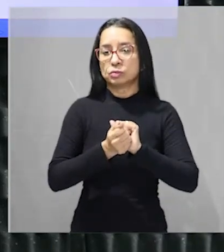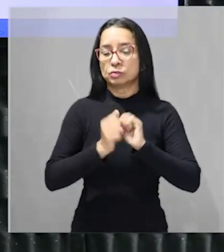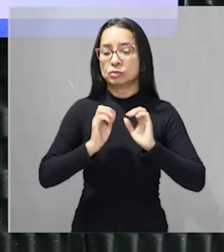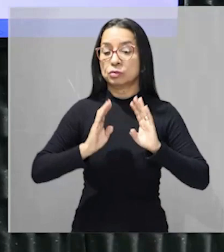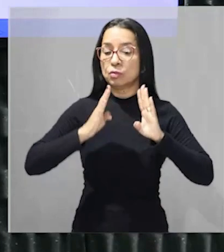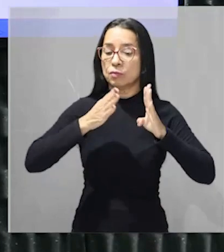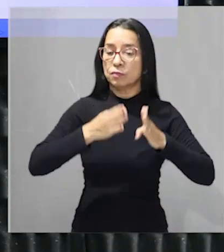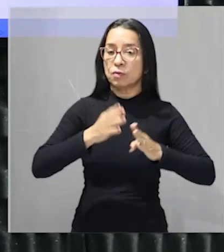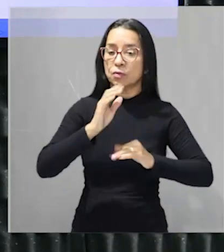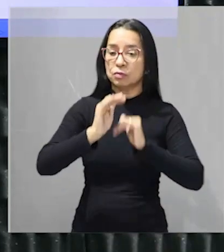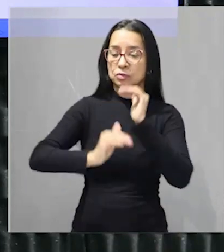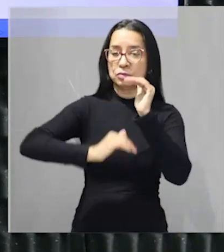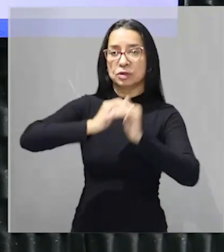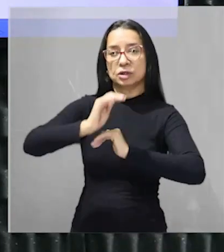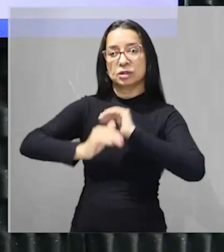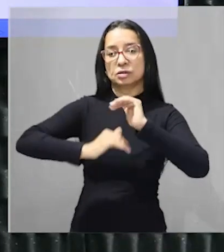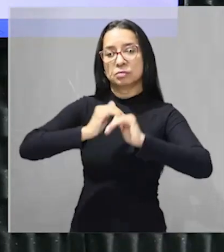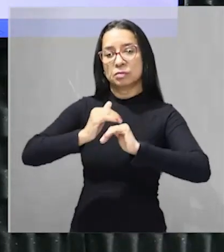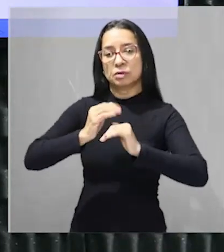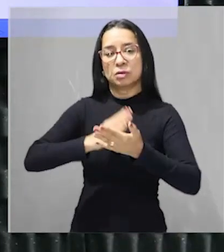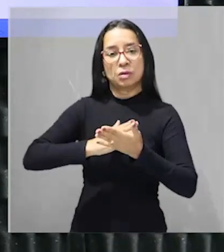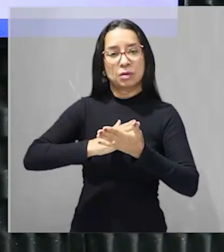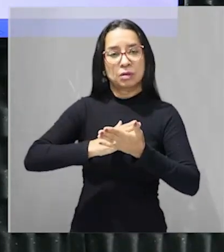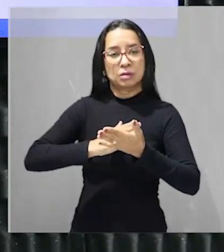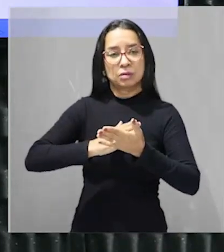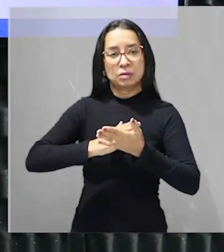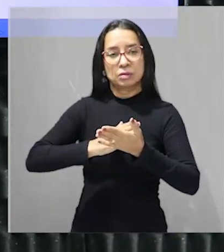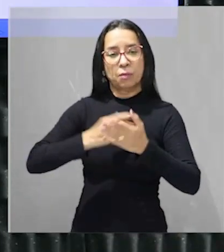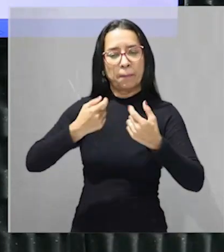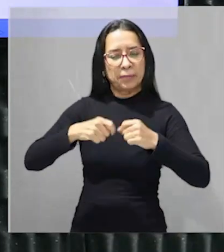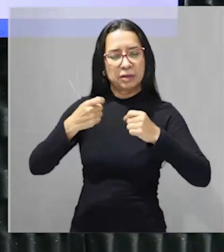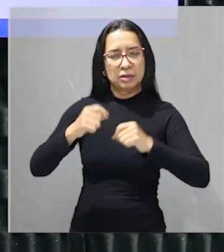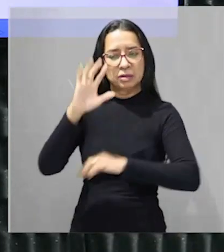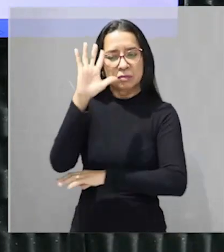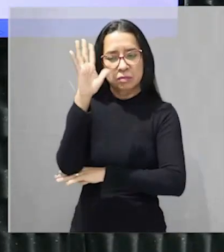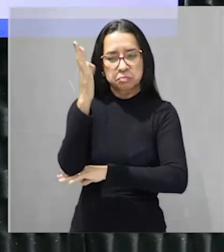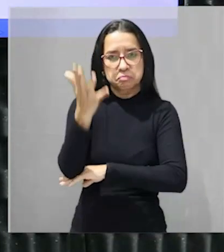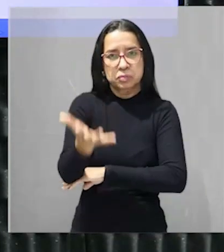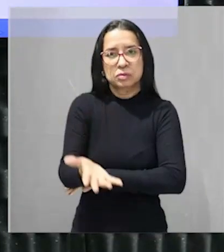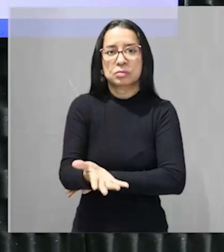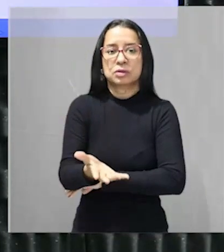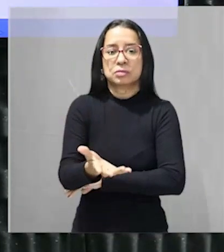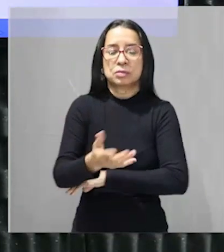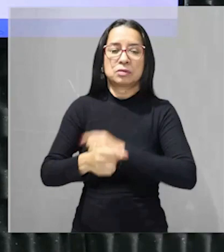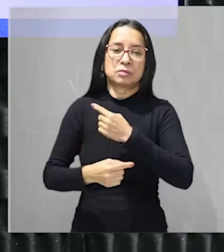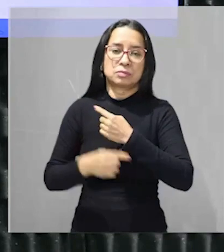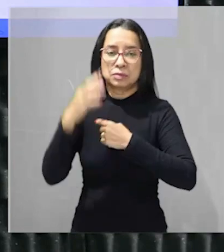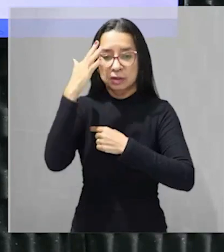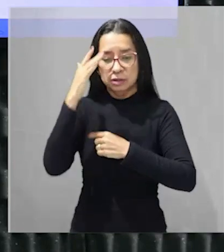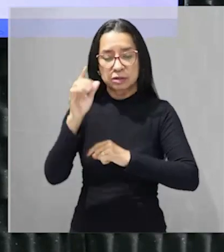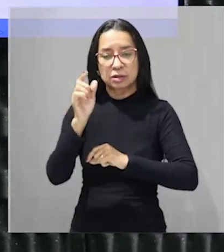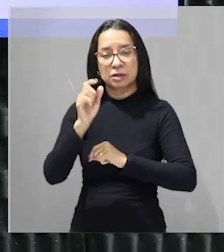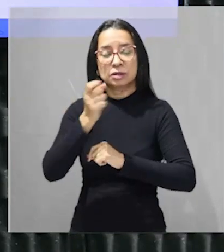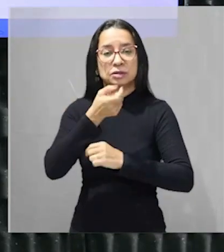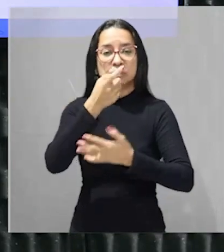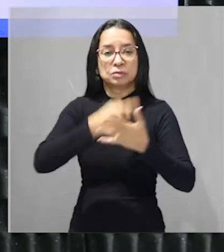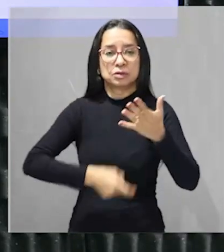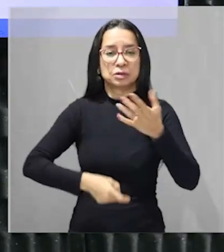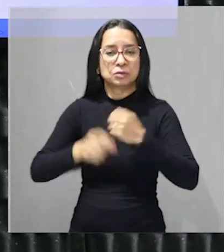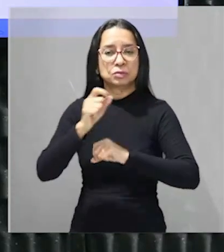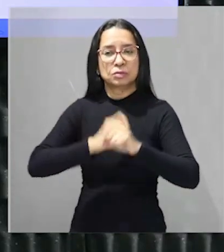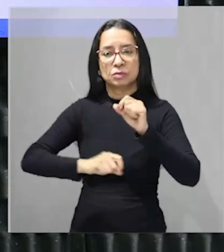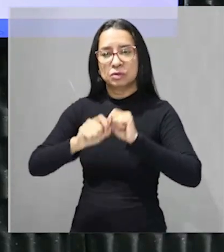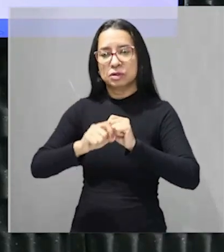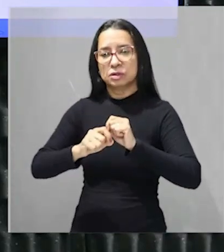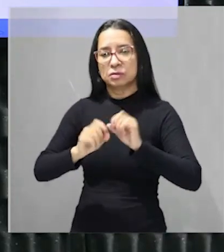de que o crescimento passava pelo desmatamento da Amazônia essa é a ideia do texto galera tá certo Marcos o são essas corporações